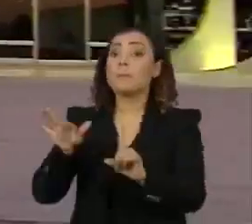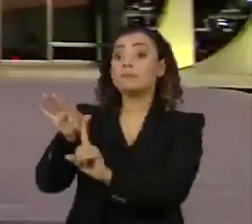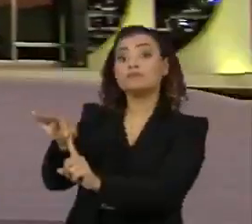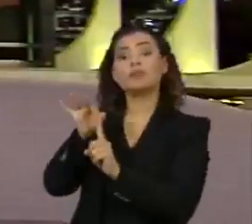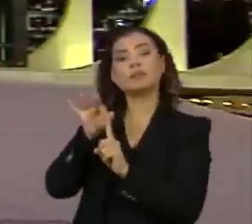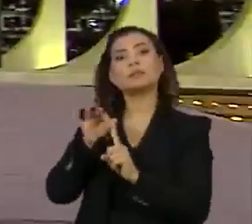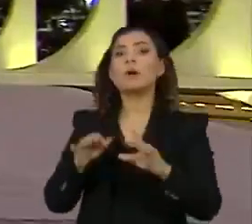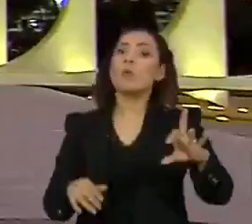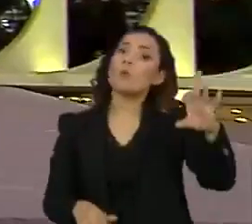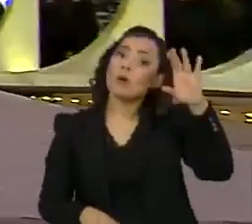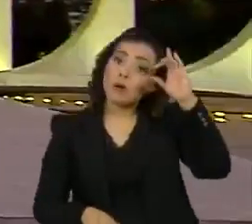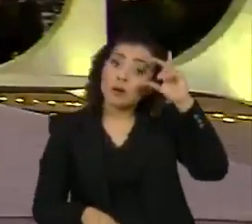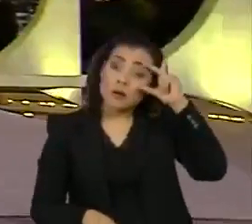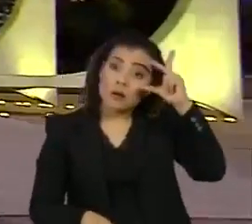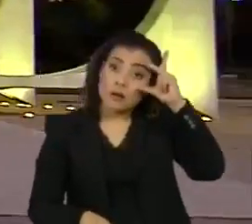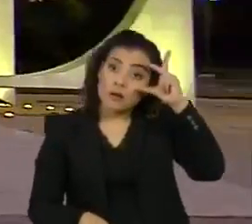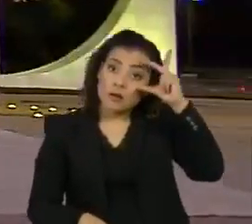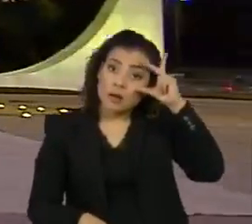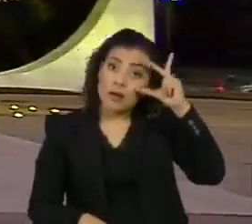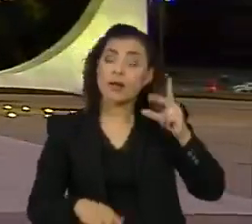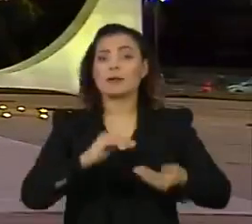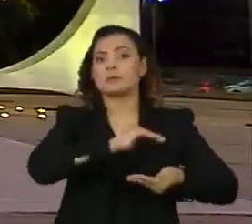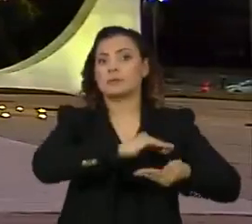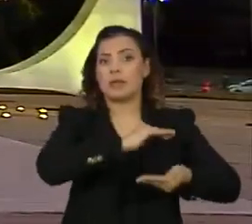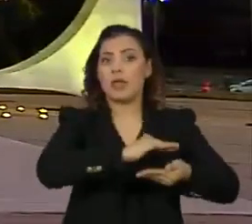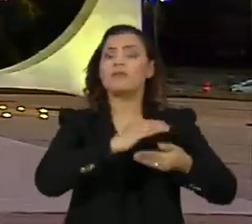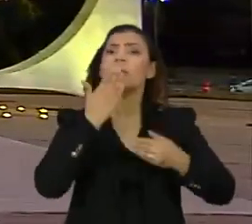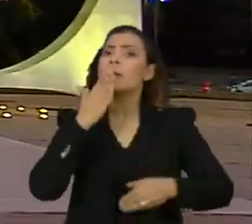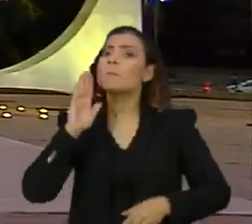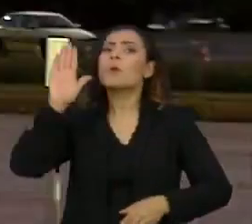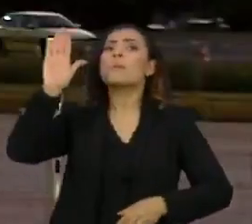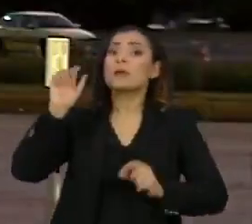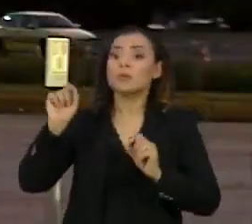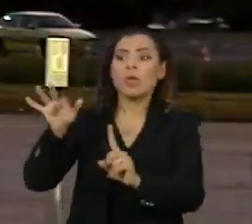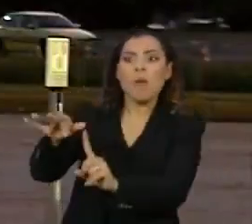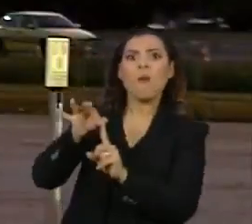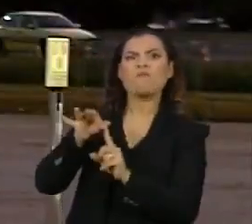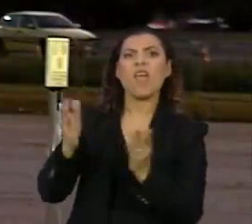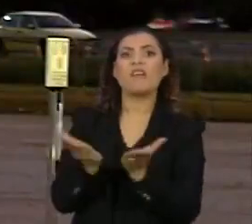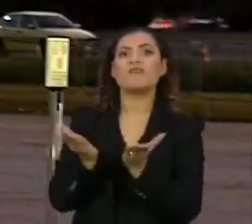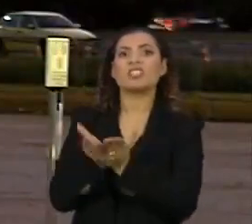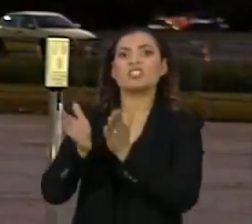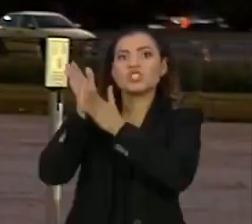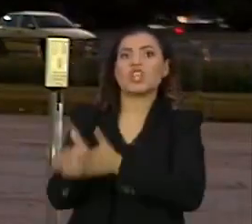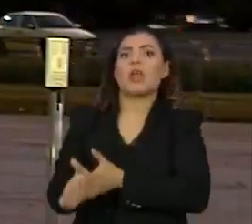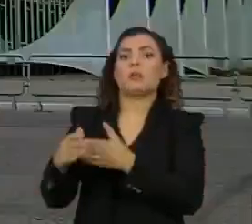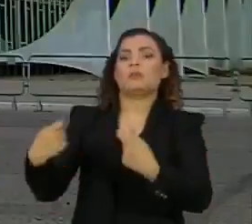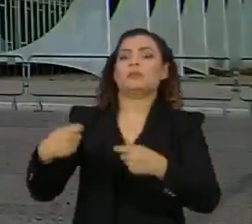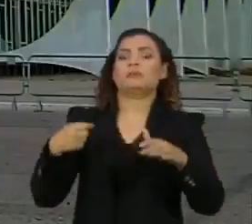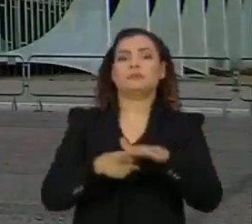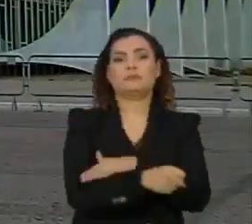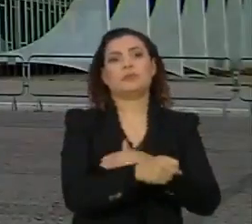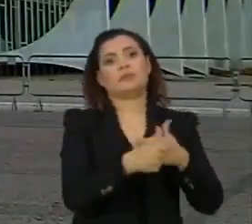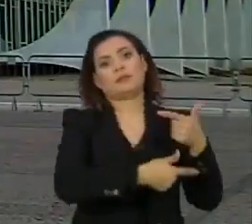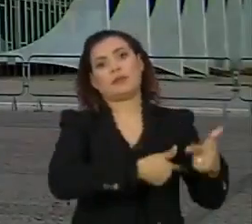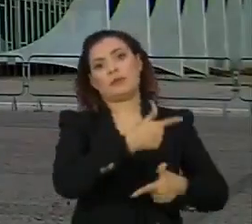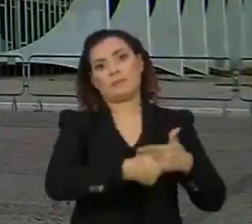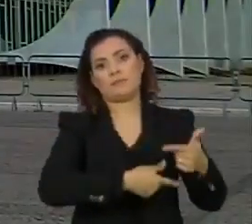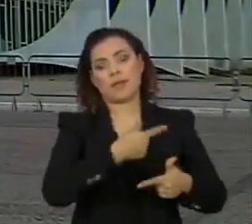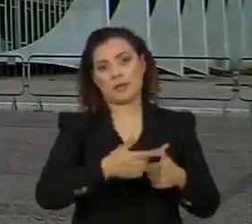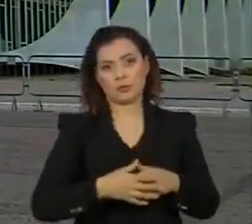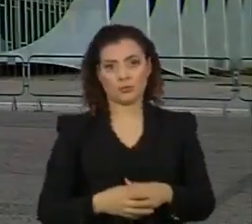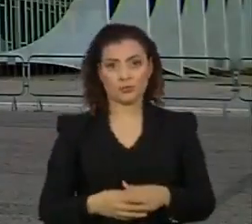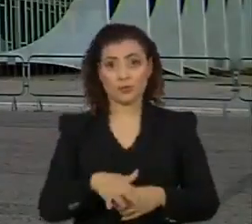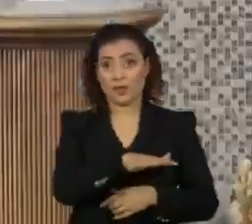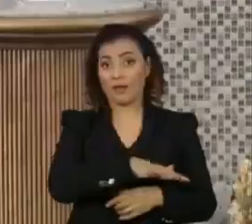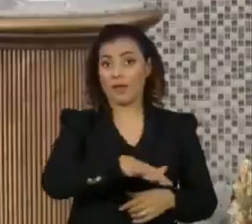de Mendonça para o STF, Bolsonaro cumpre a promessa de indicar alguém terrivelmente evangélico ao posto mais alto do